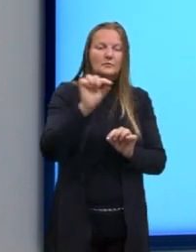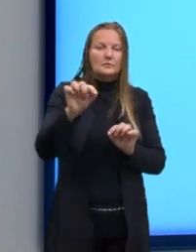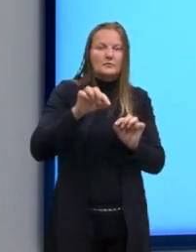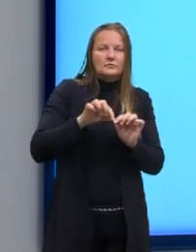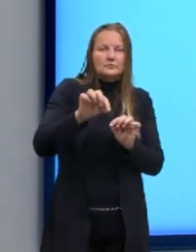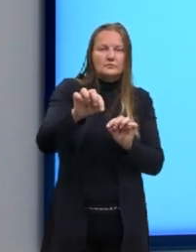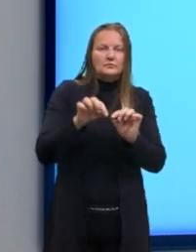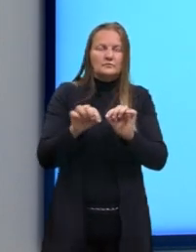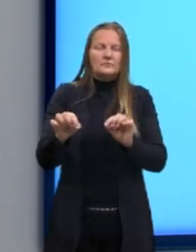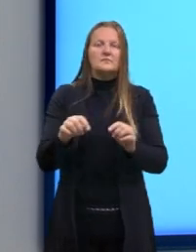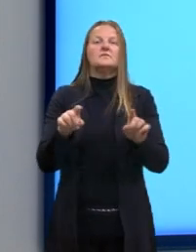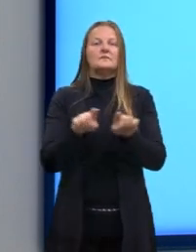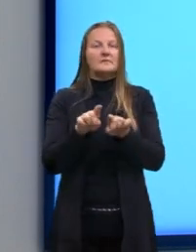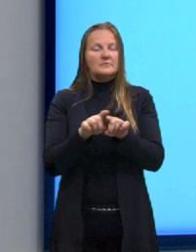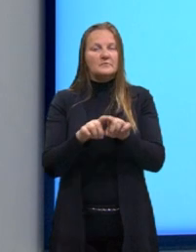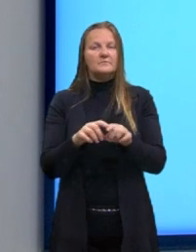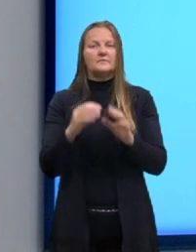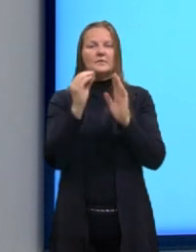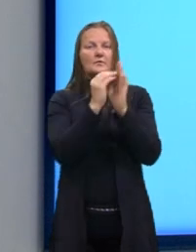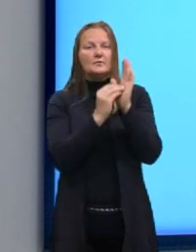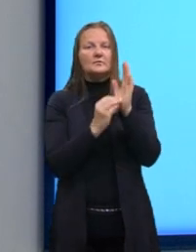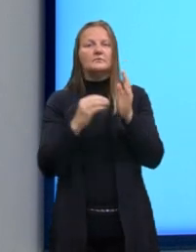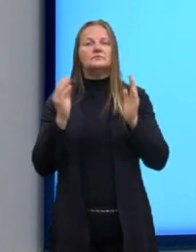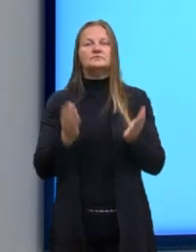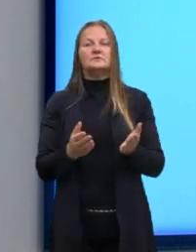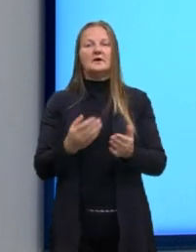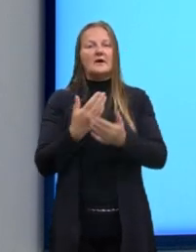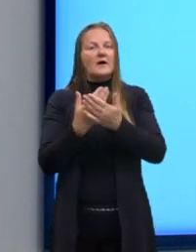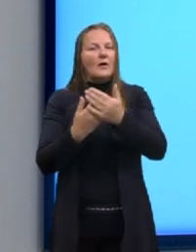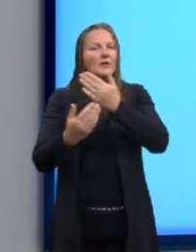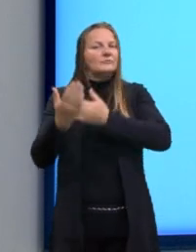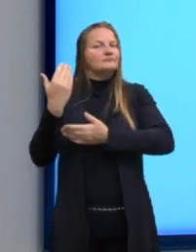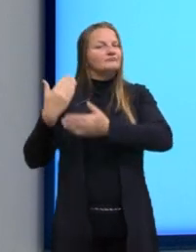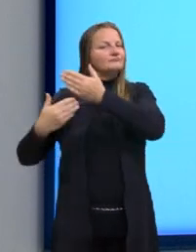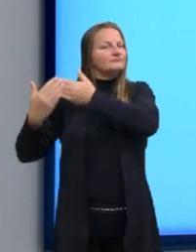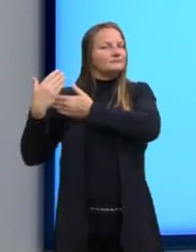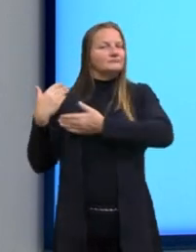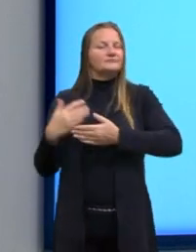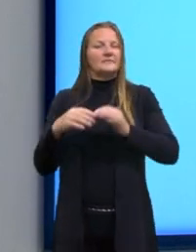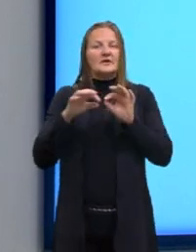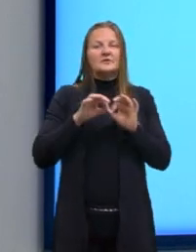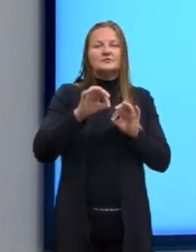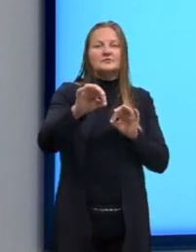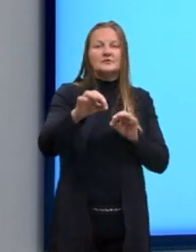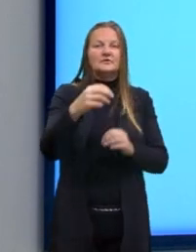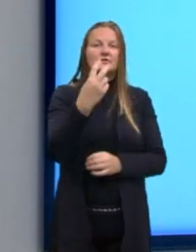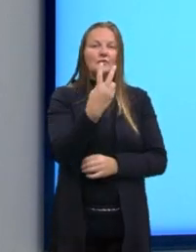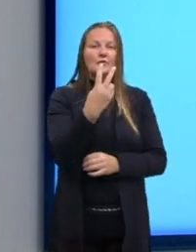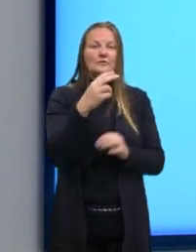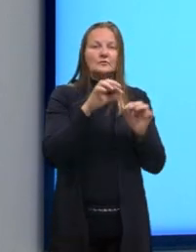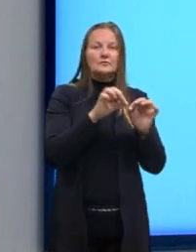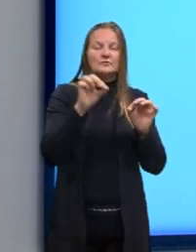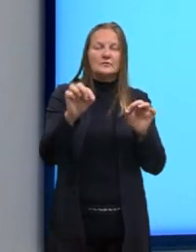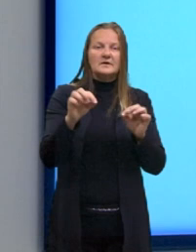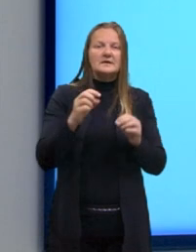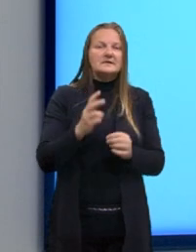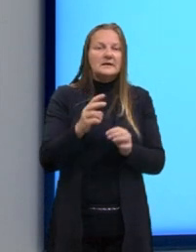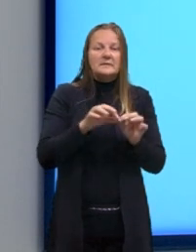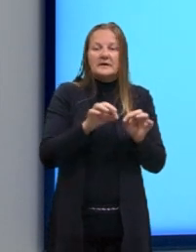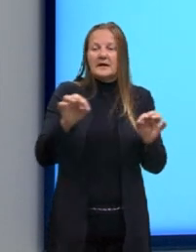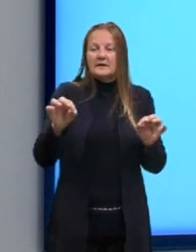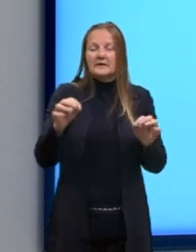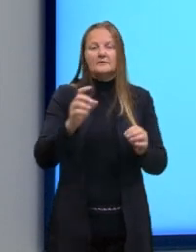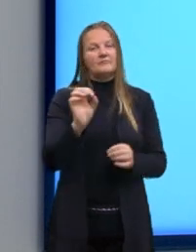e aí entra até o conteúdo que a gente viu em algumas aulas anteriores. A distância entre dois pontos vai ser sempre uma reta?